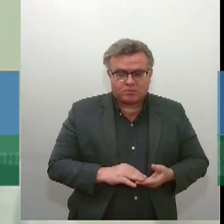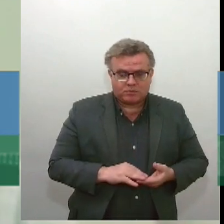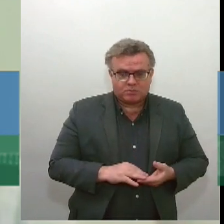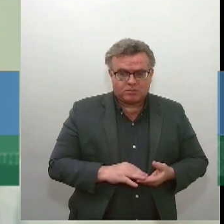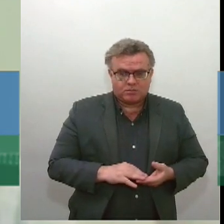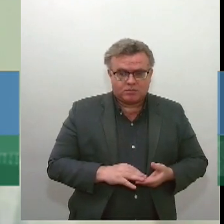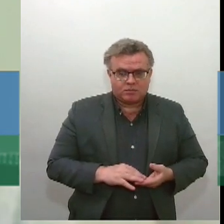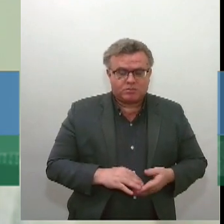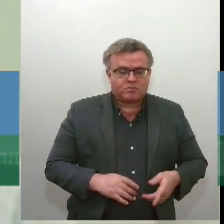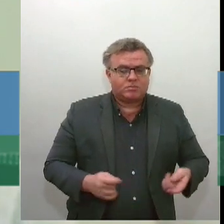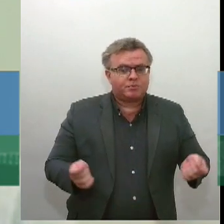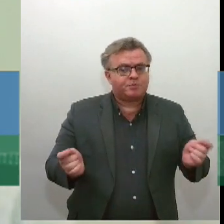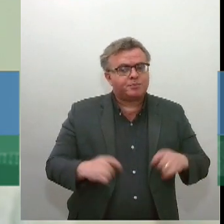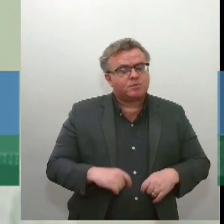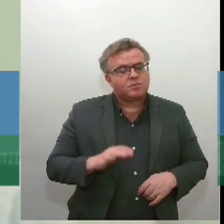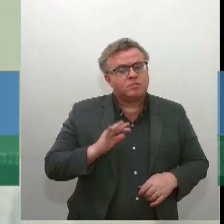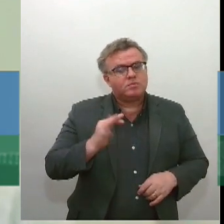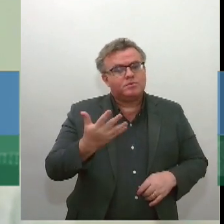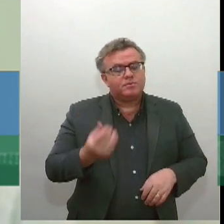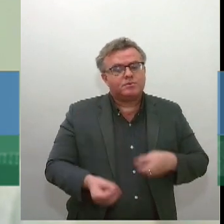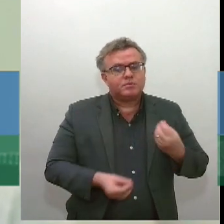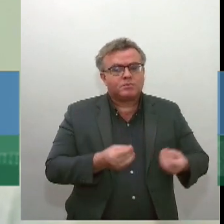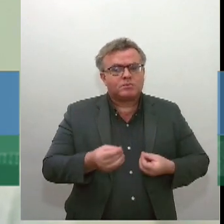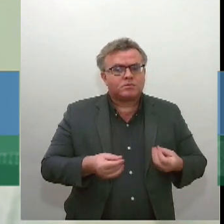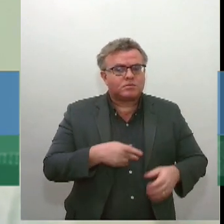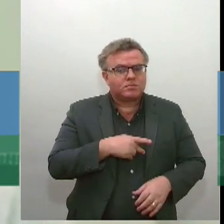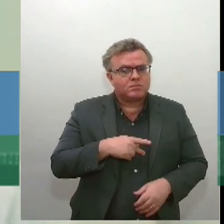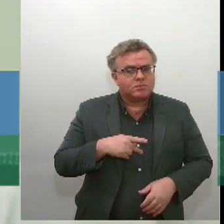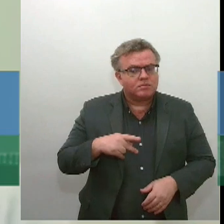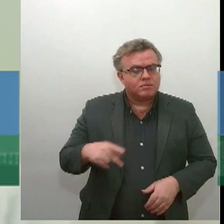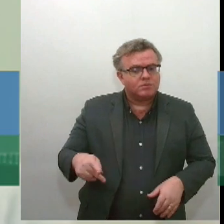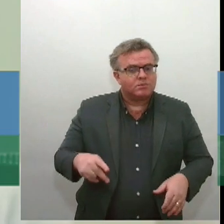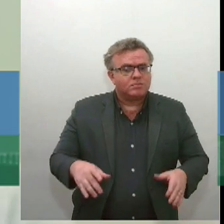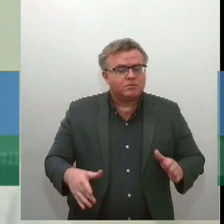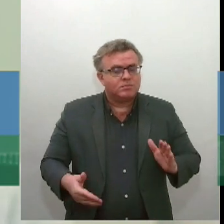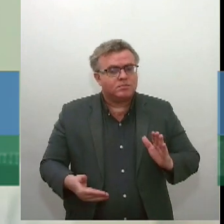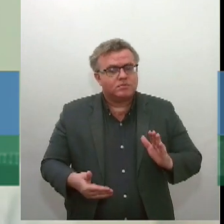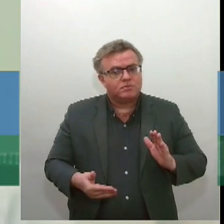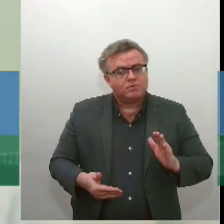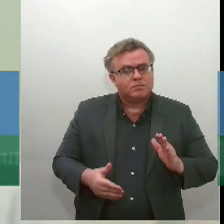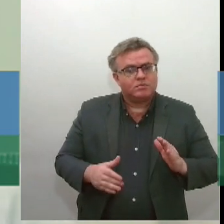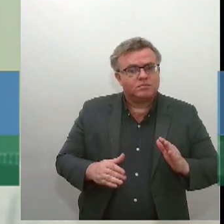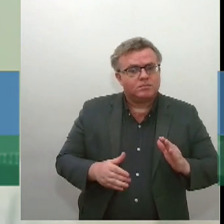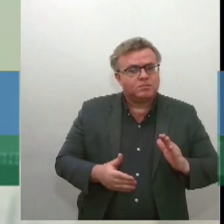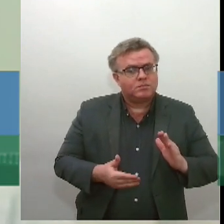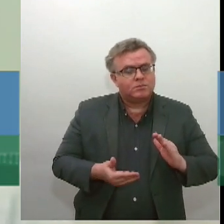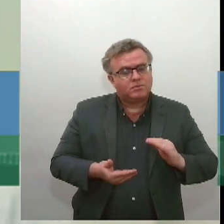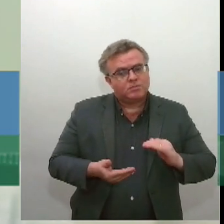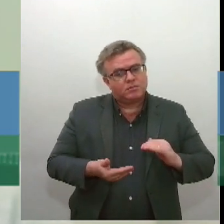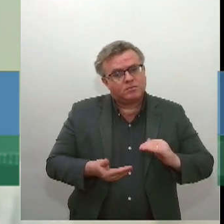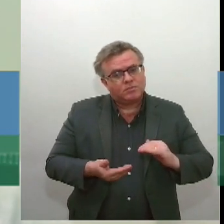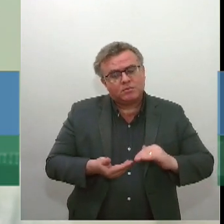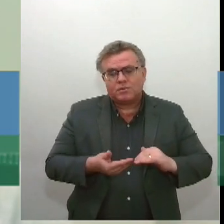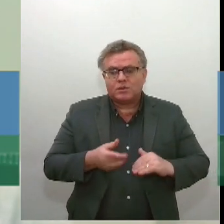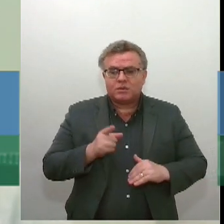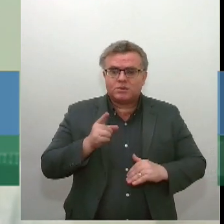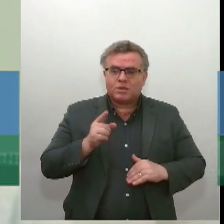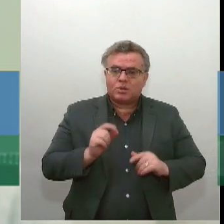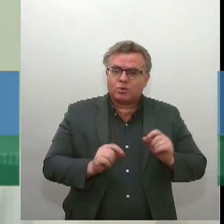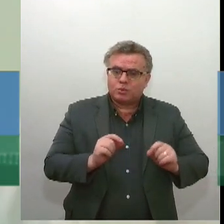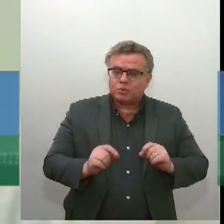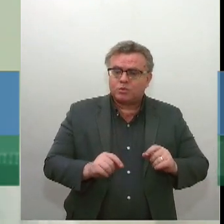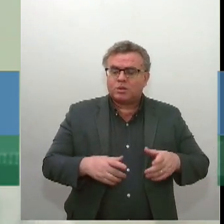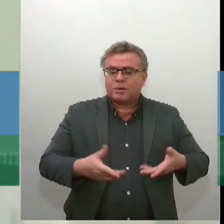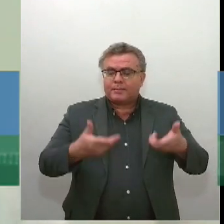de presidência da Câmara, do Senado e do presidente da República, atos normativos. Então, você pode ter